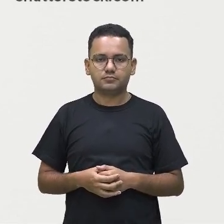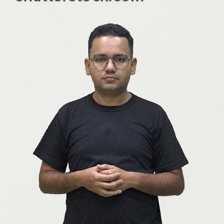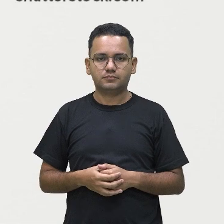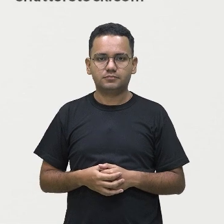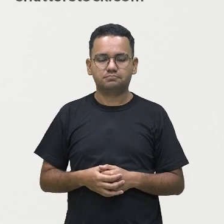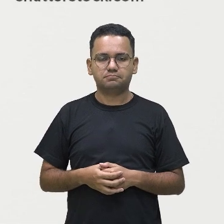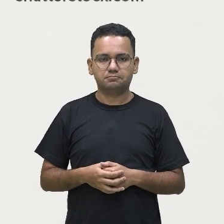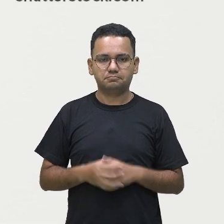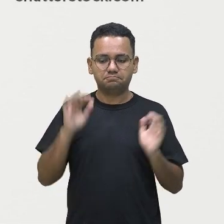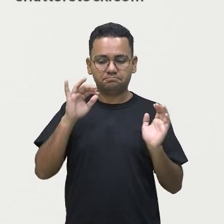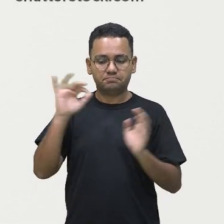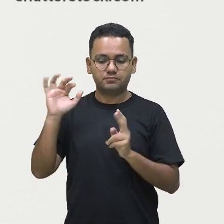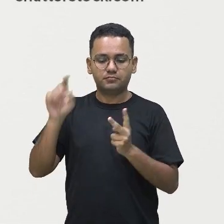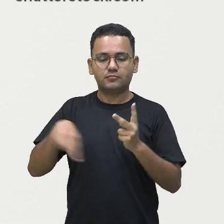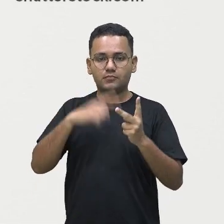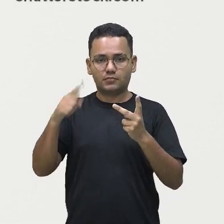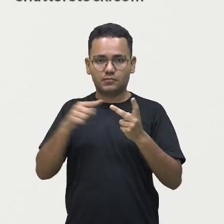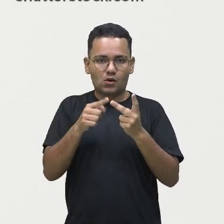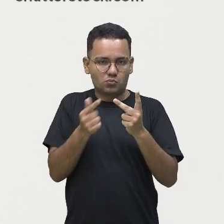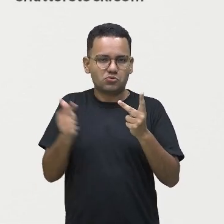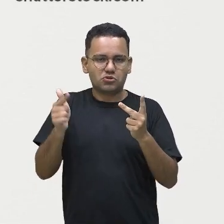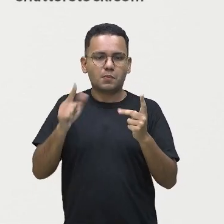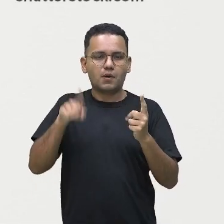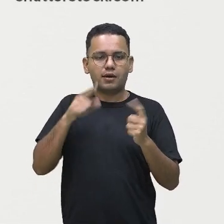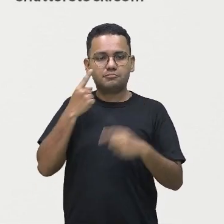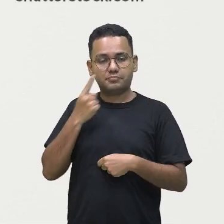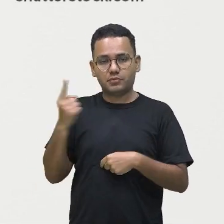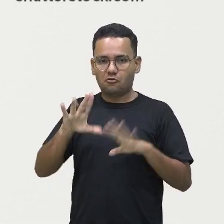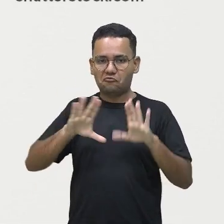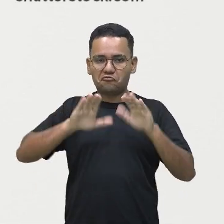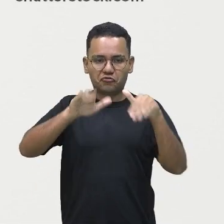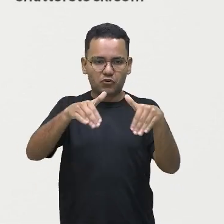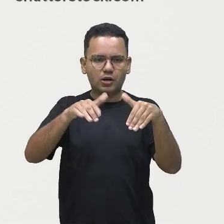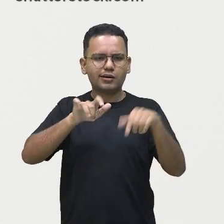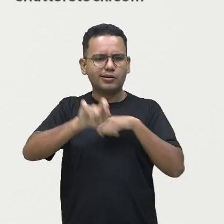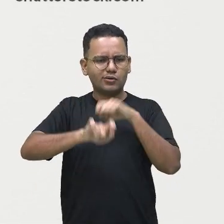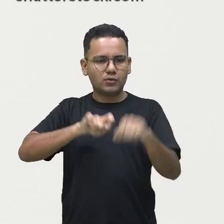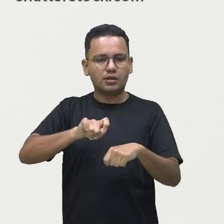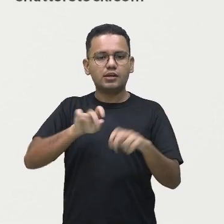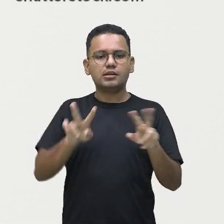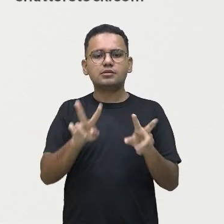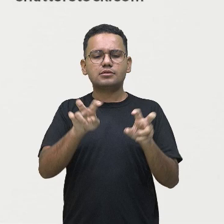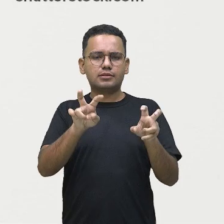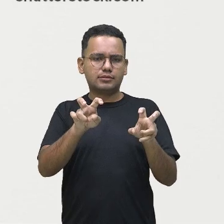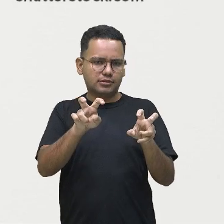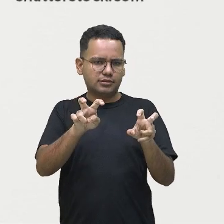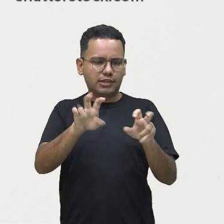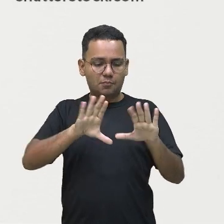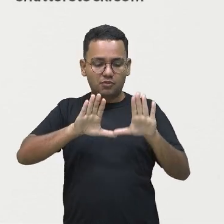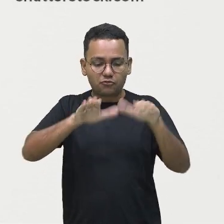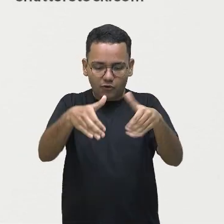específicos que tratam de assuntos que são mais particulares.